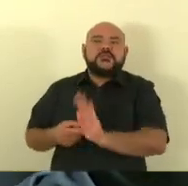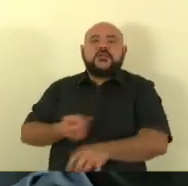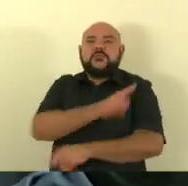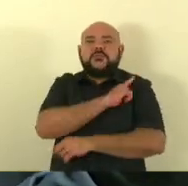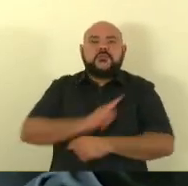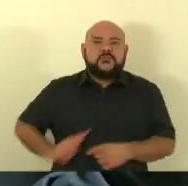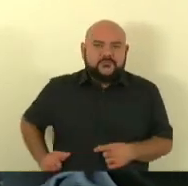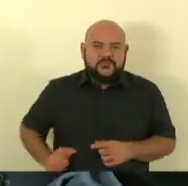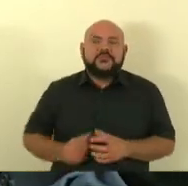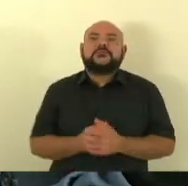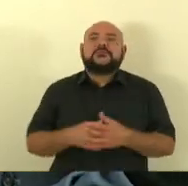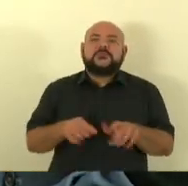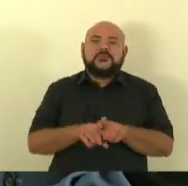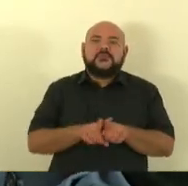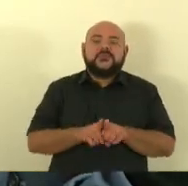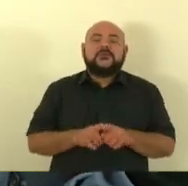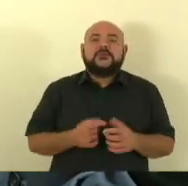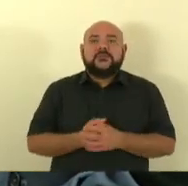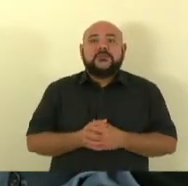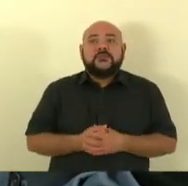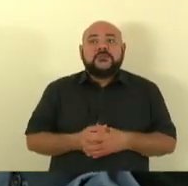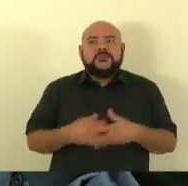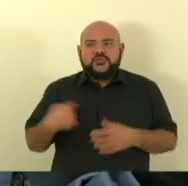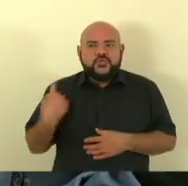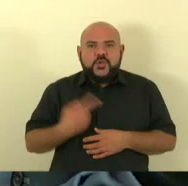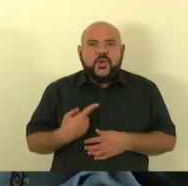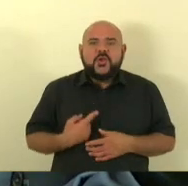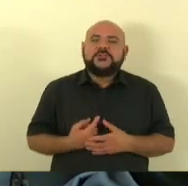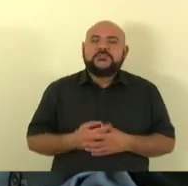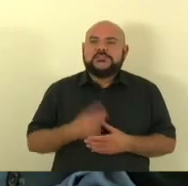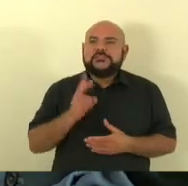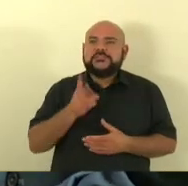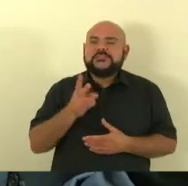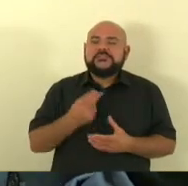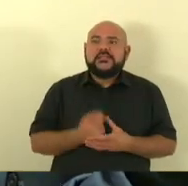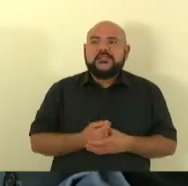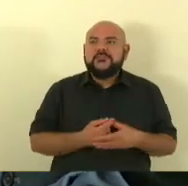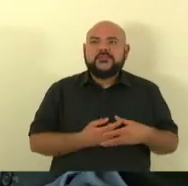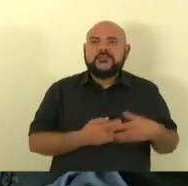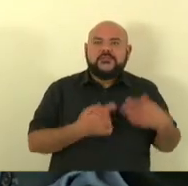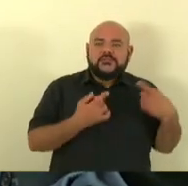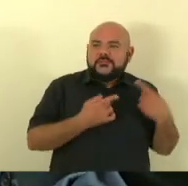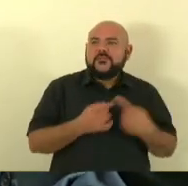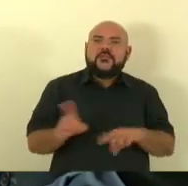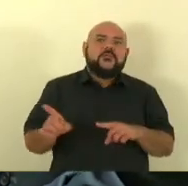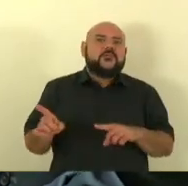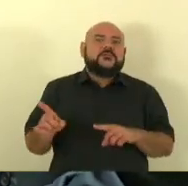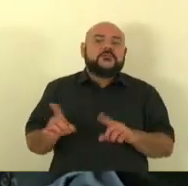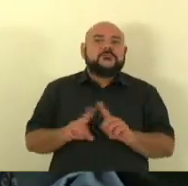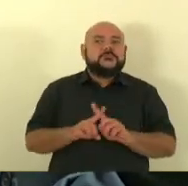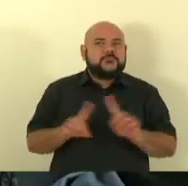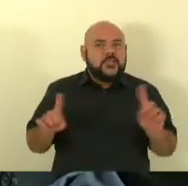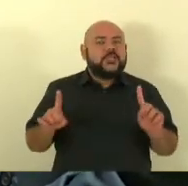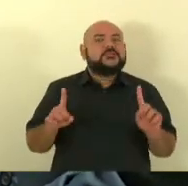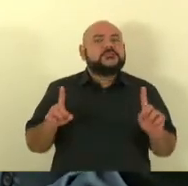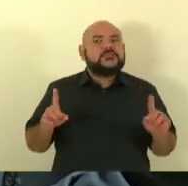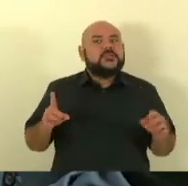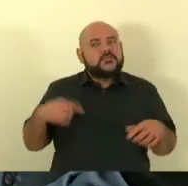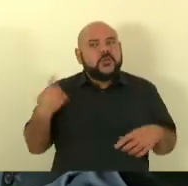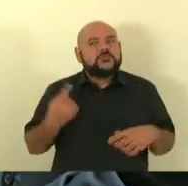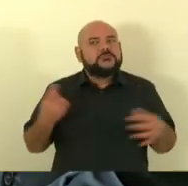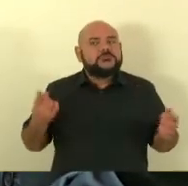estivéssemos na posição de oposição mas nós nunca deixamos levar essa situação para o governo do estado porque a gente sabia